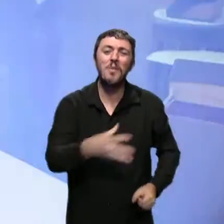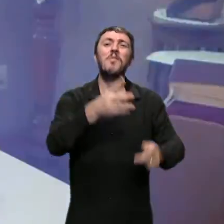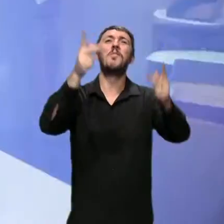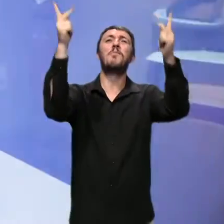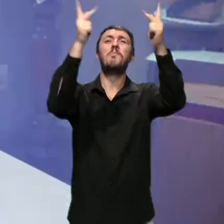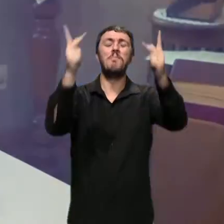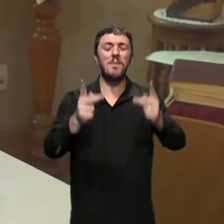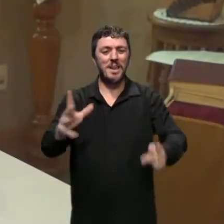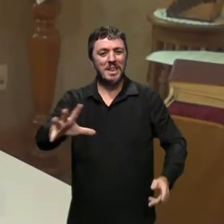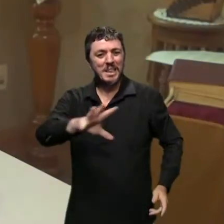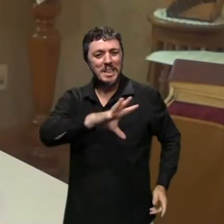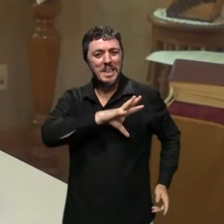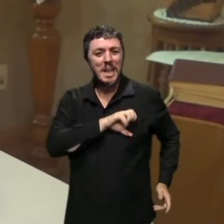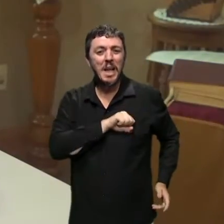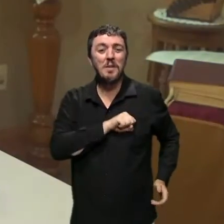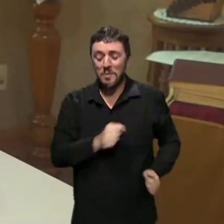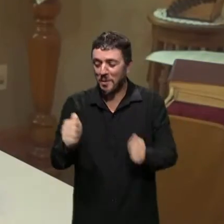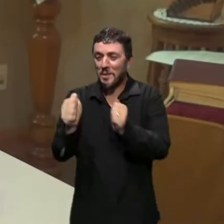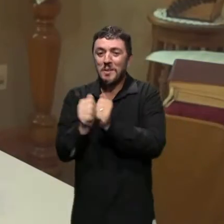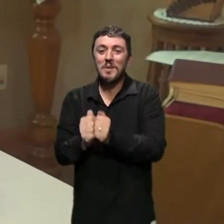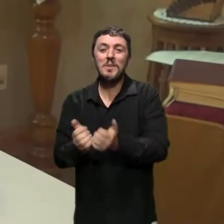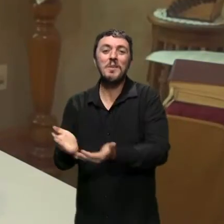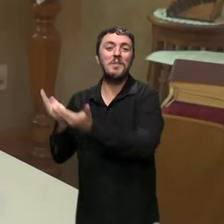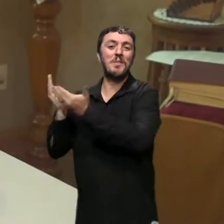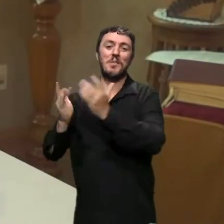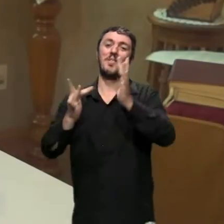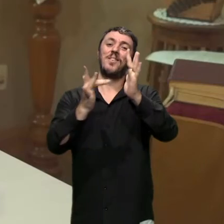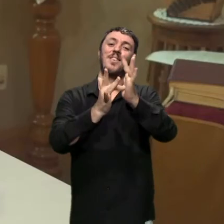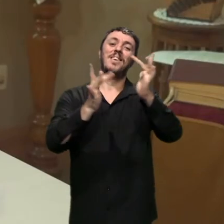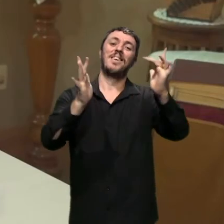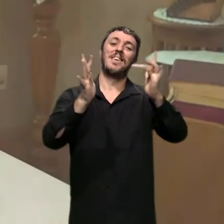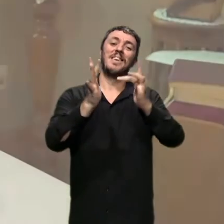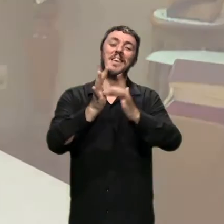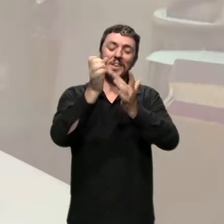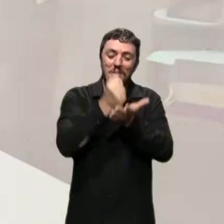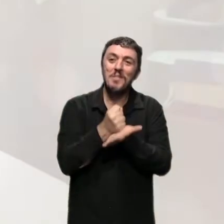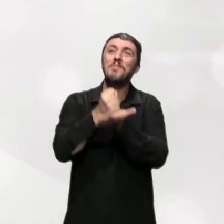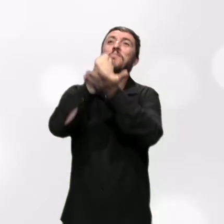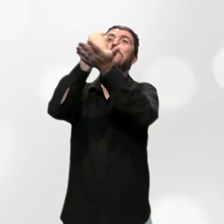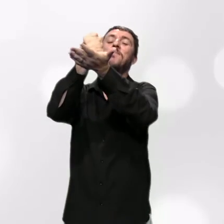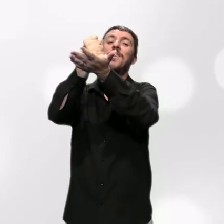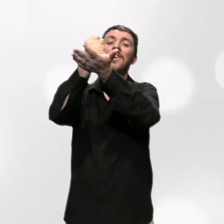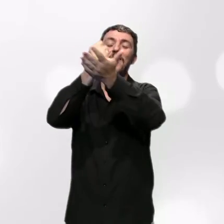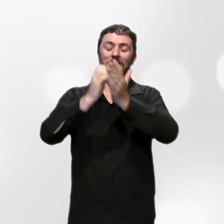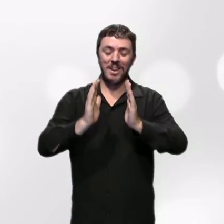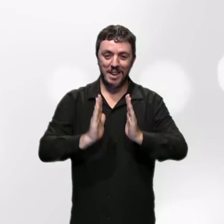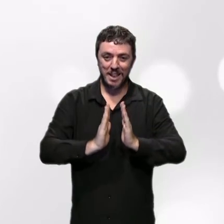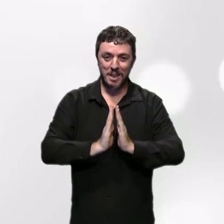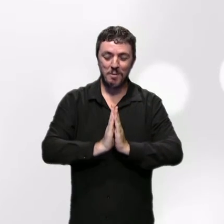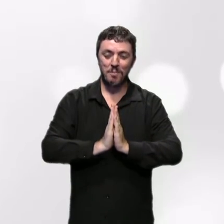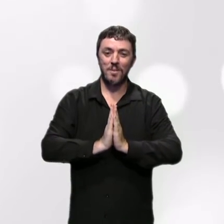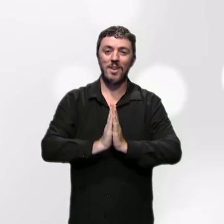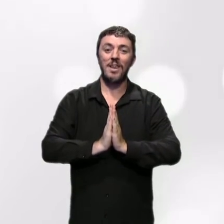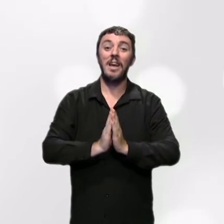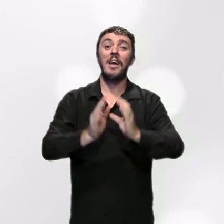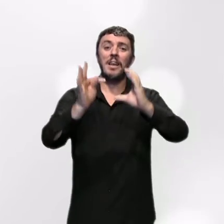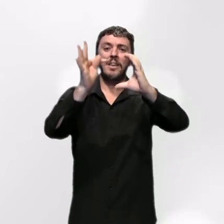de amor e da presença de Jesus, o nosso Salvador. Amém. Amém.